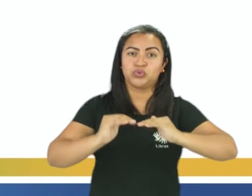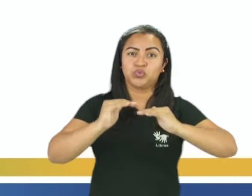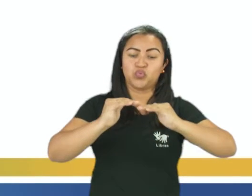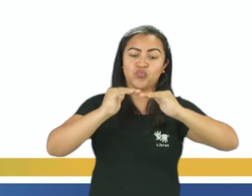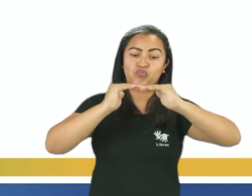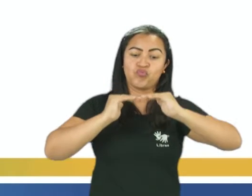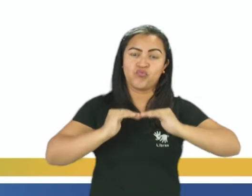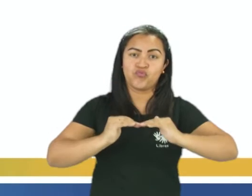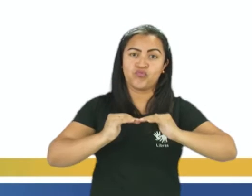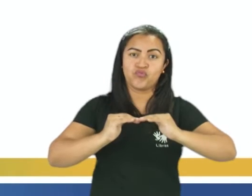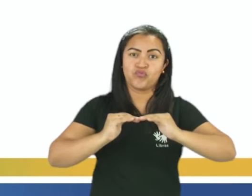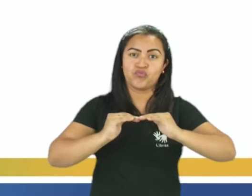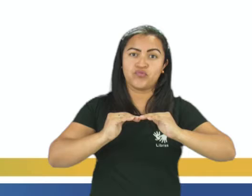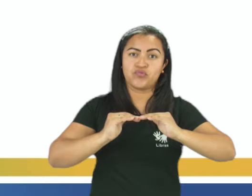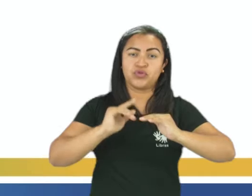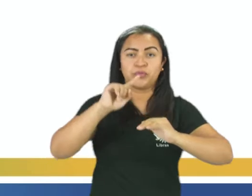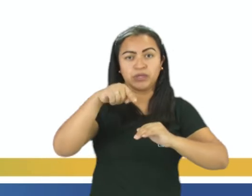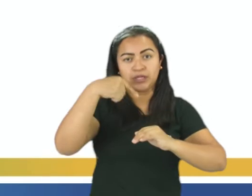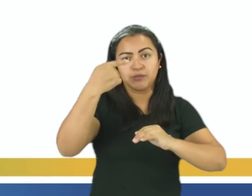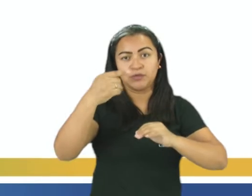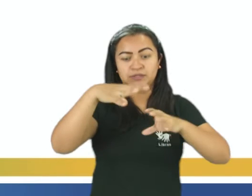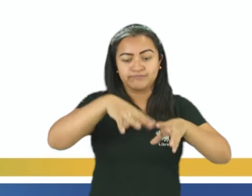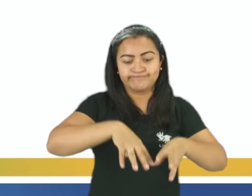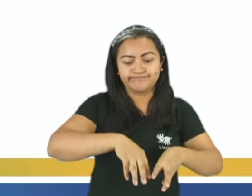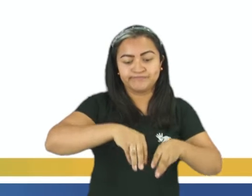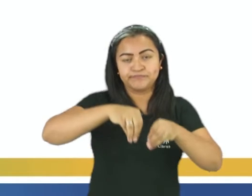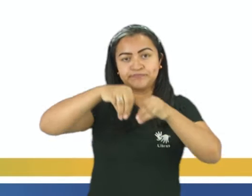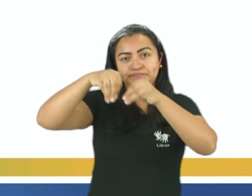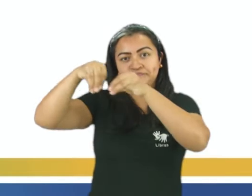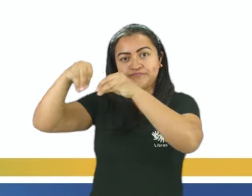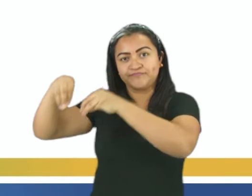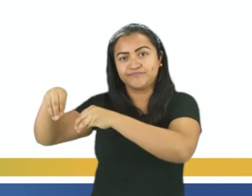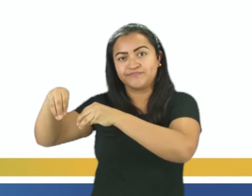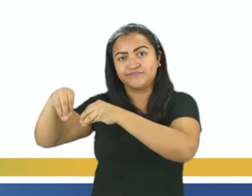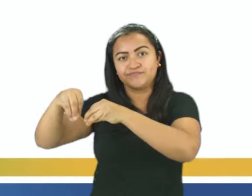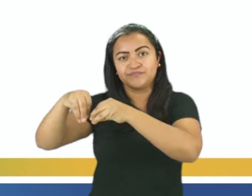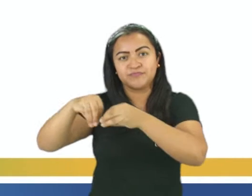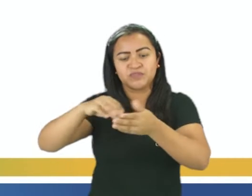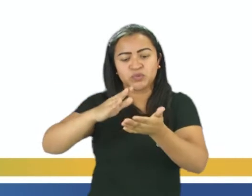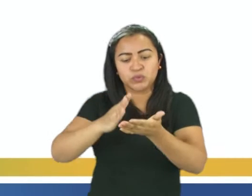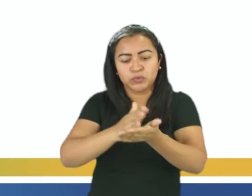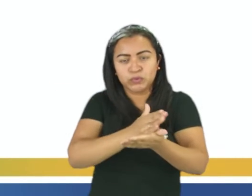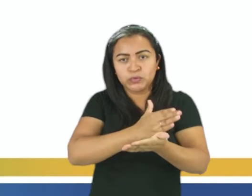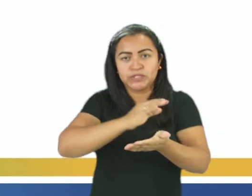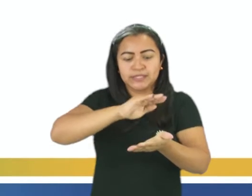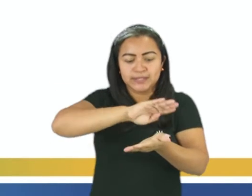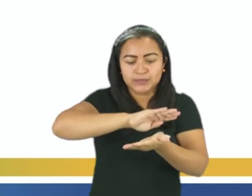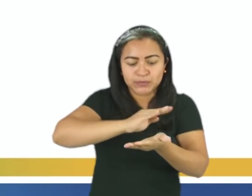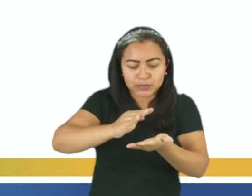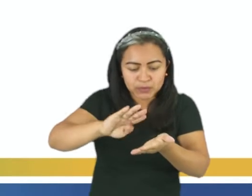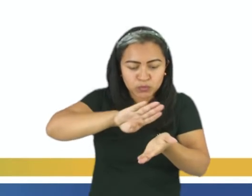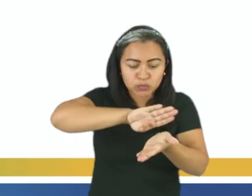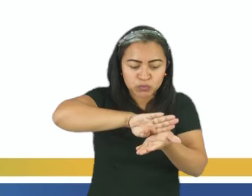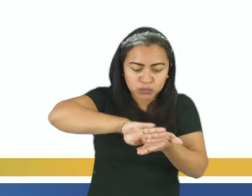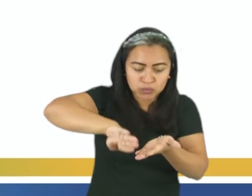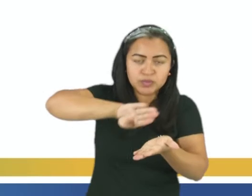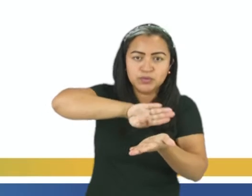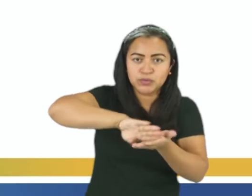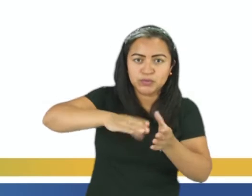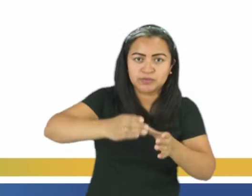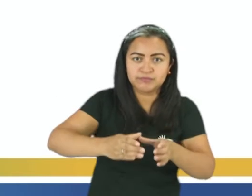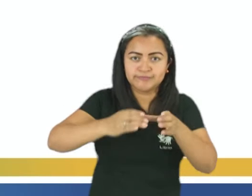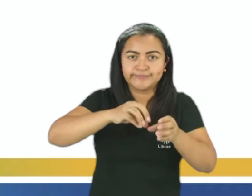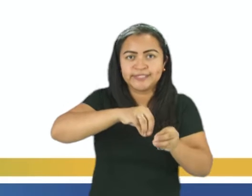fundo do tanque para posterior retirada por meio de raspagem. É adicionado coagulante para